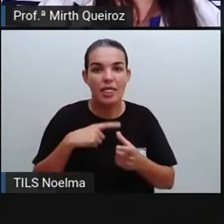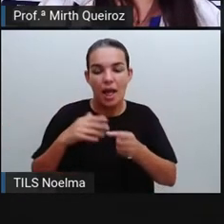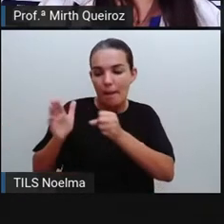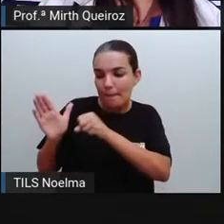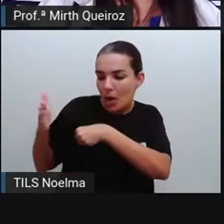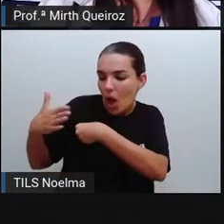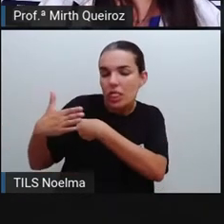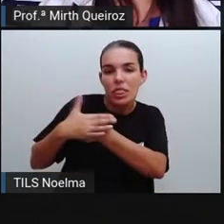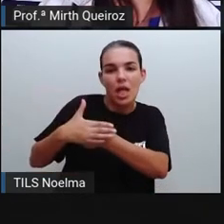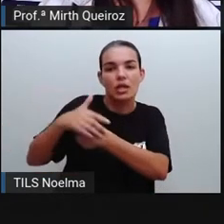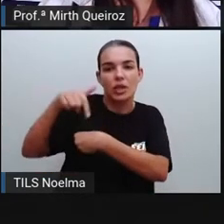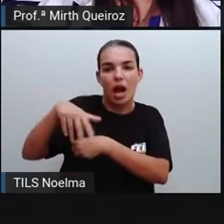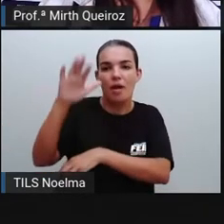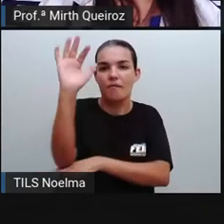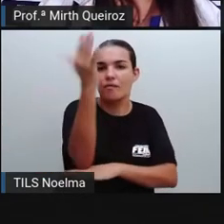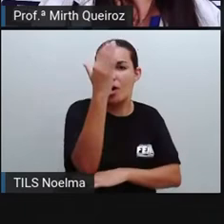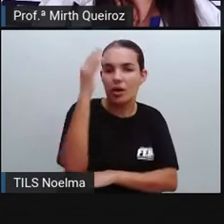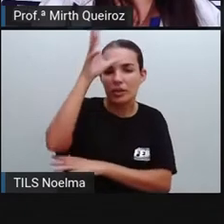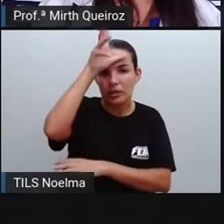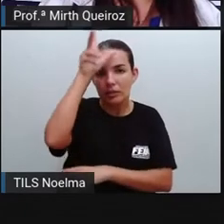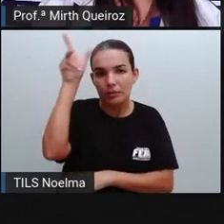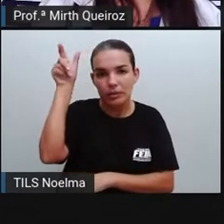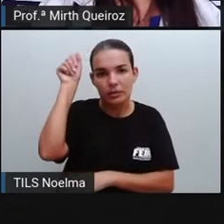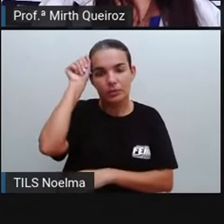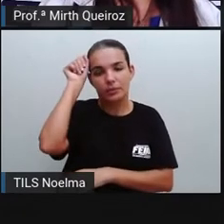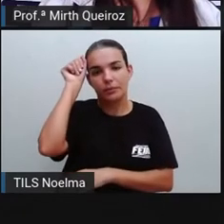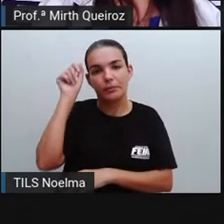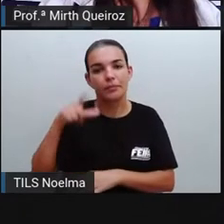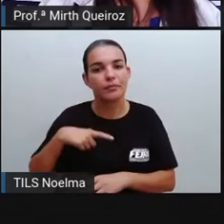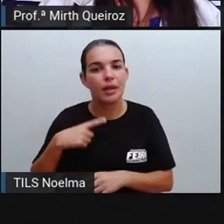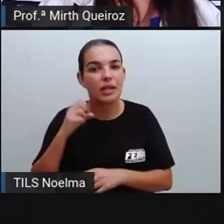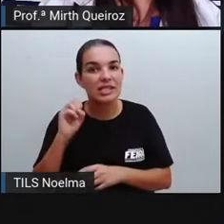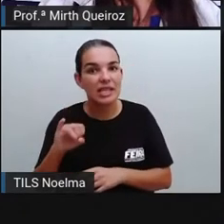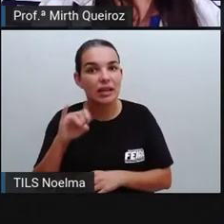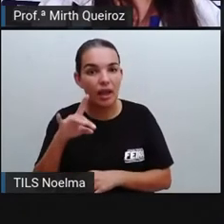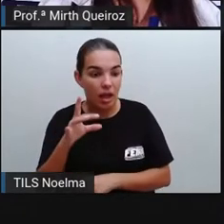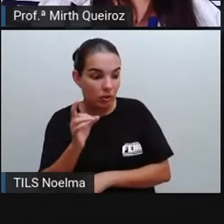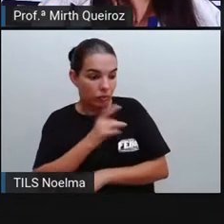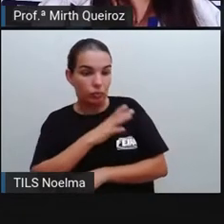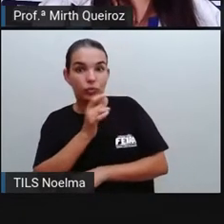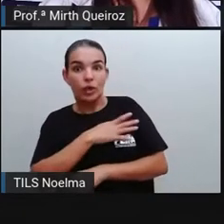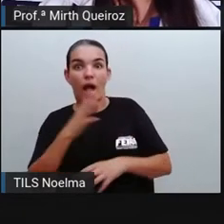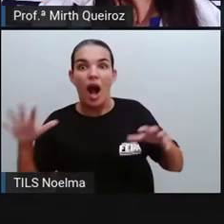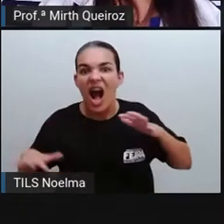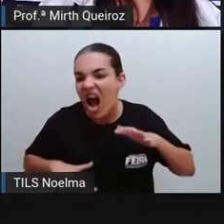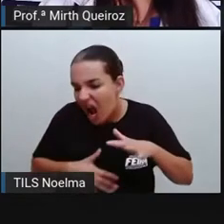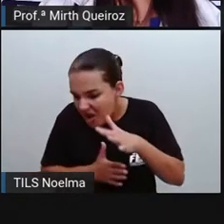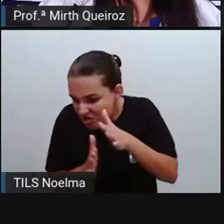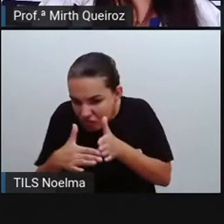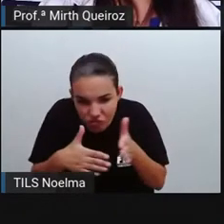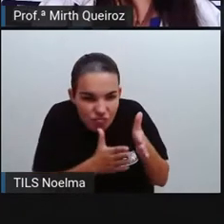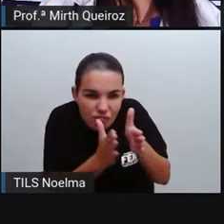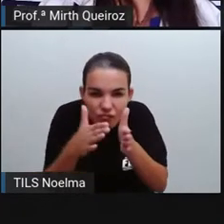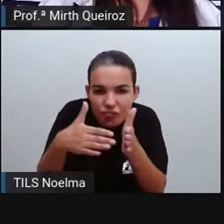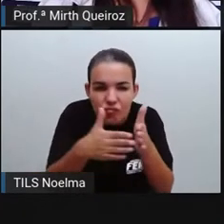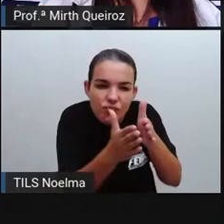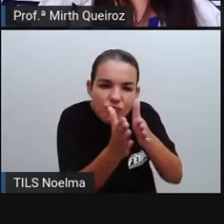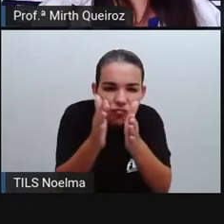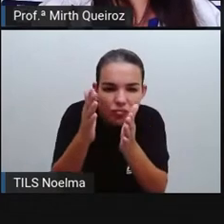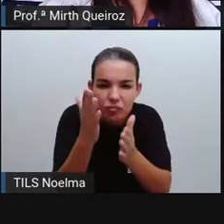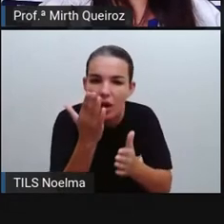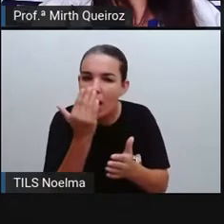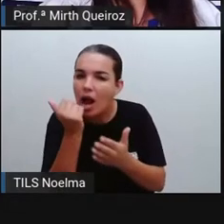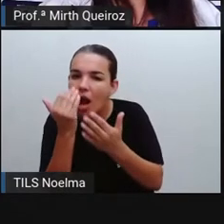brilhantes, ele vai assustar qualquer um que estiver por perto. Enquanto se arrasta pela mata à noite, ele vai se